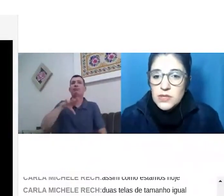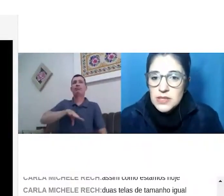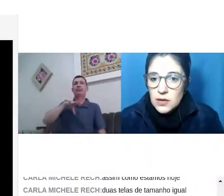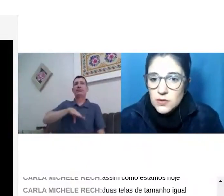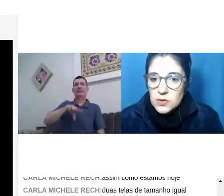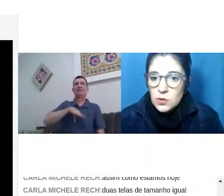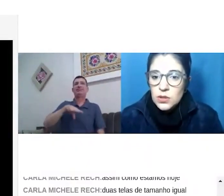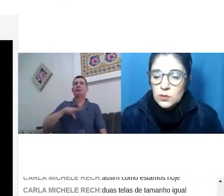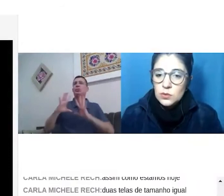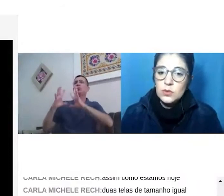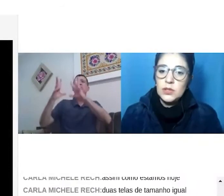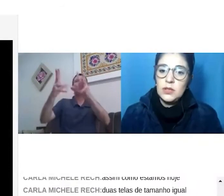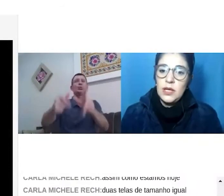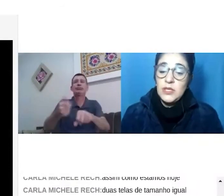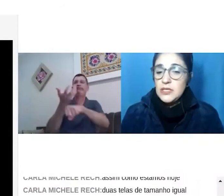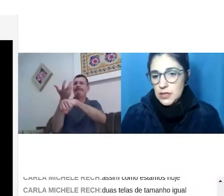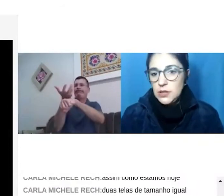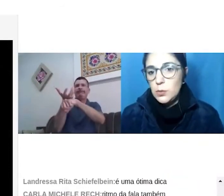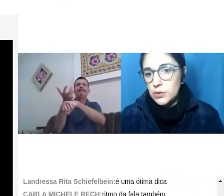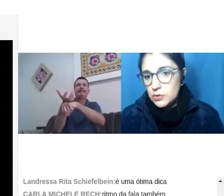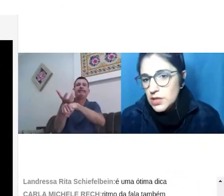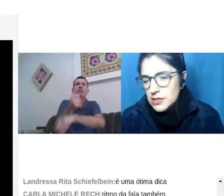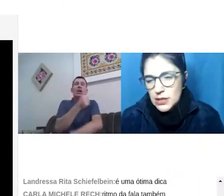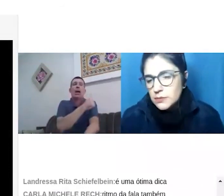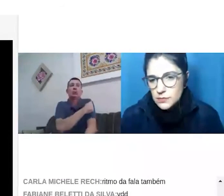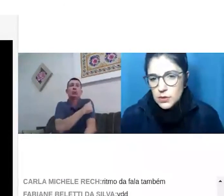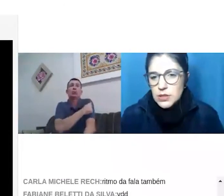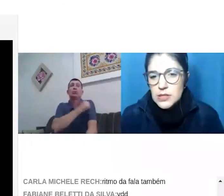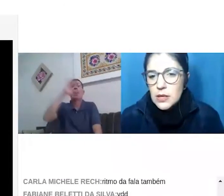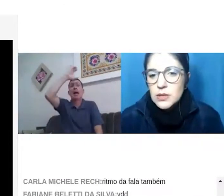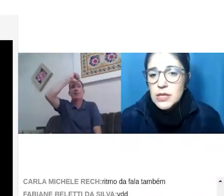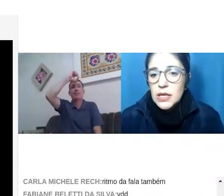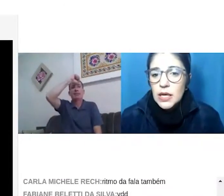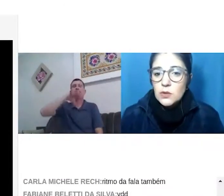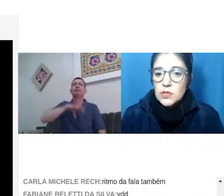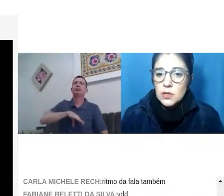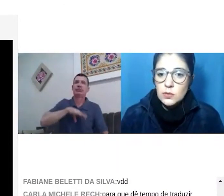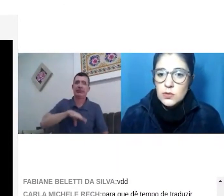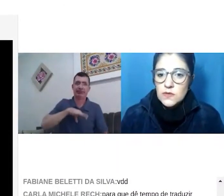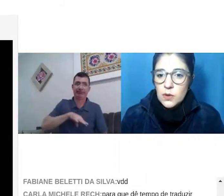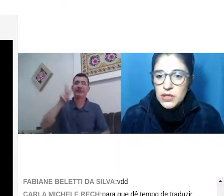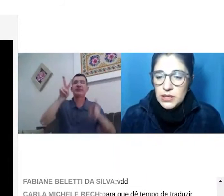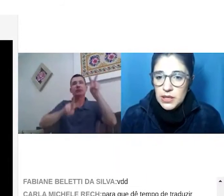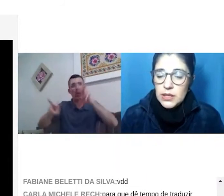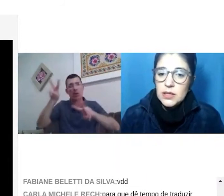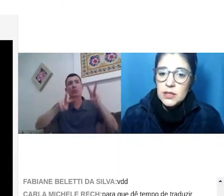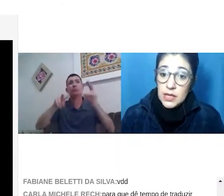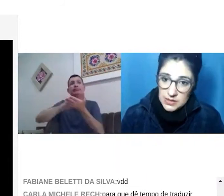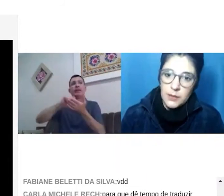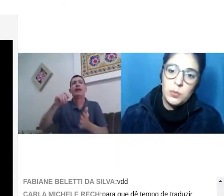algumas aulas o conteúdo é ministrado em língua portuguesa né? na maioria das aulas e os alunos vão aprender